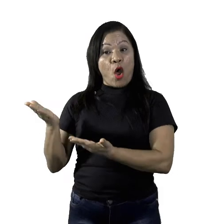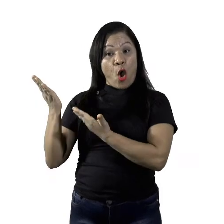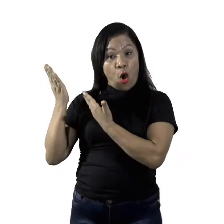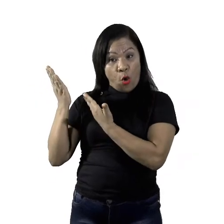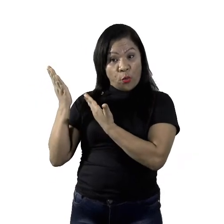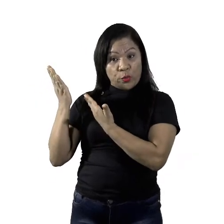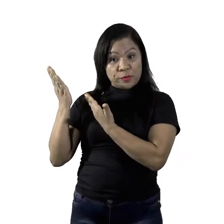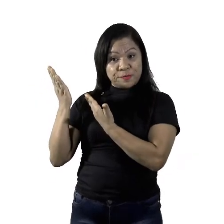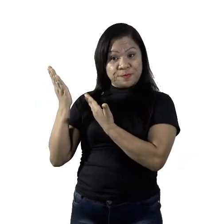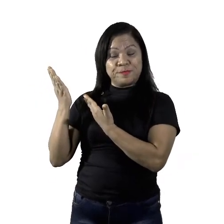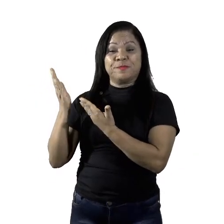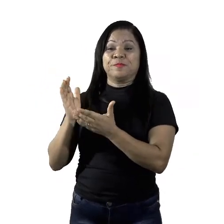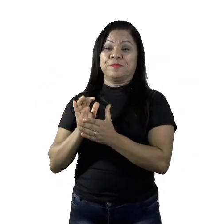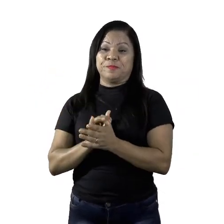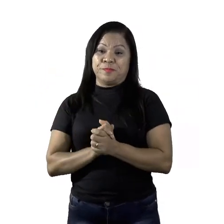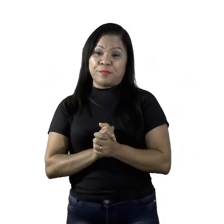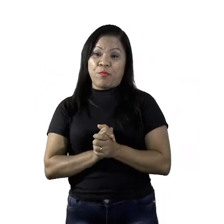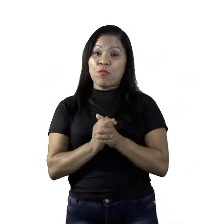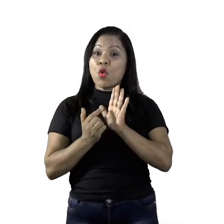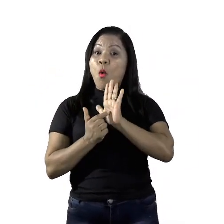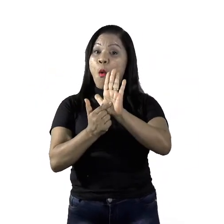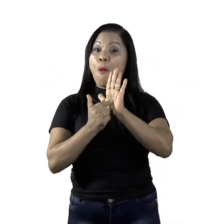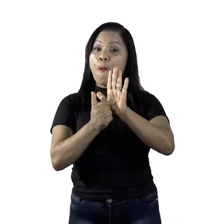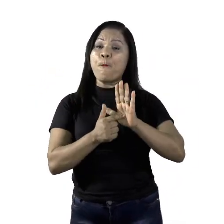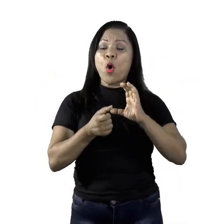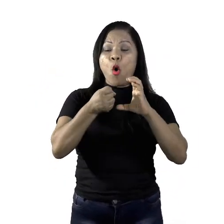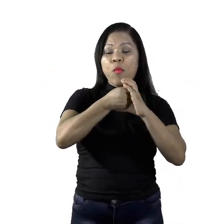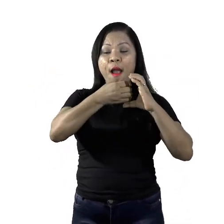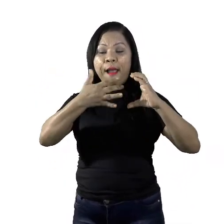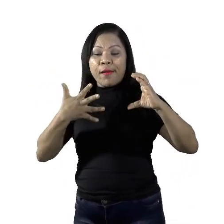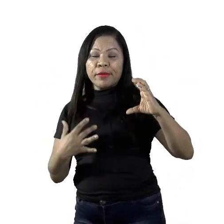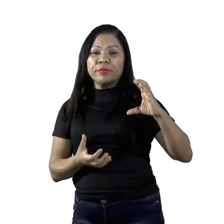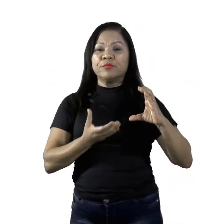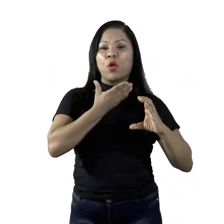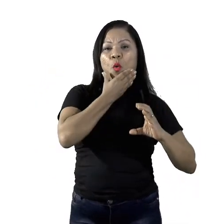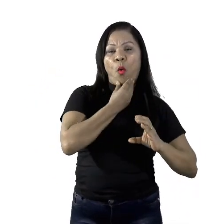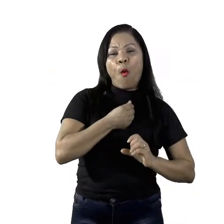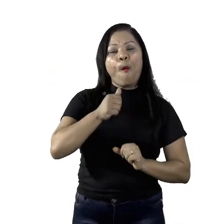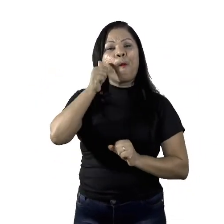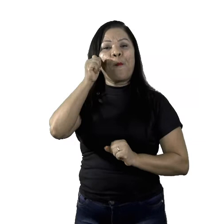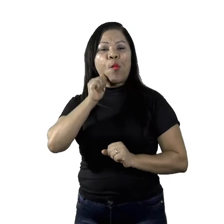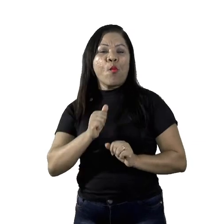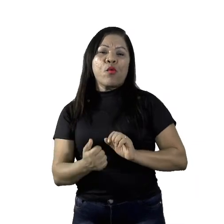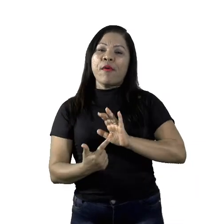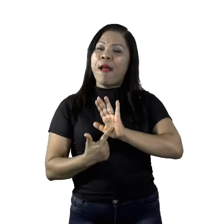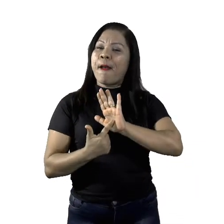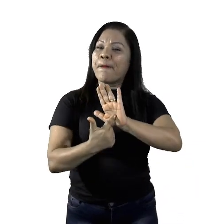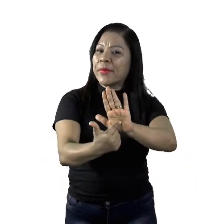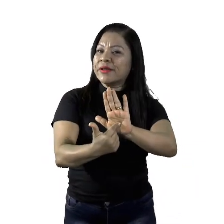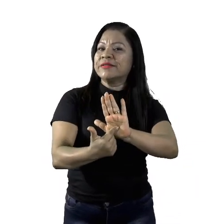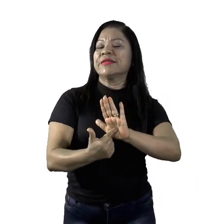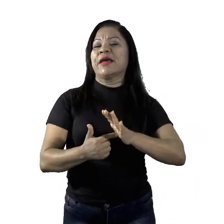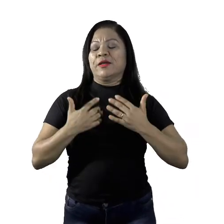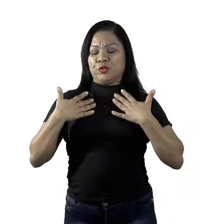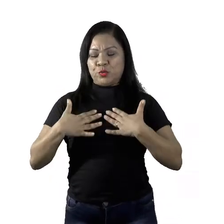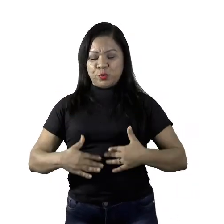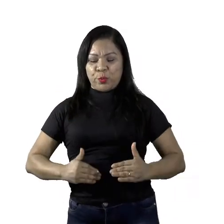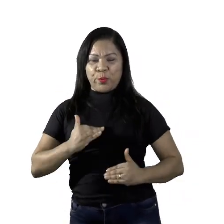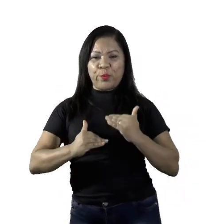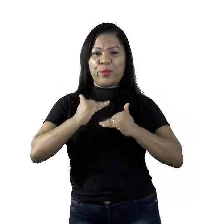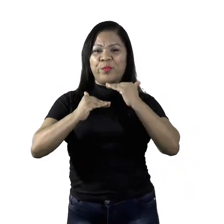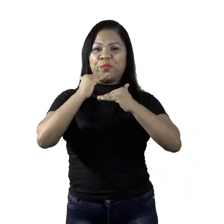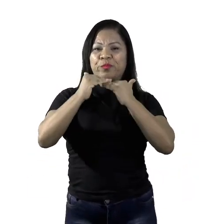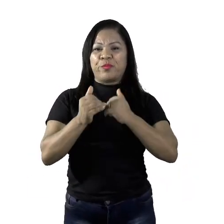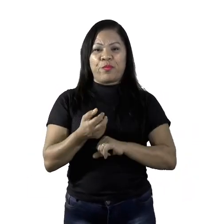trazendo todas as características que tanto meninos quanto meninas apresentam na puberdade. Observem e façam a leitura comigo.